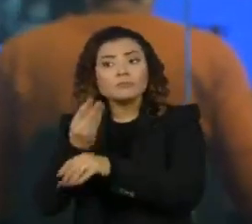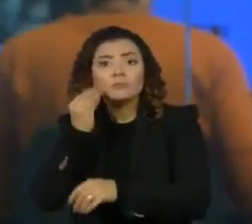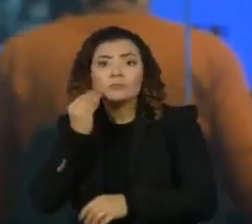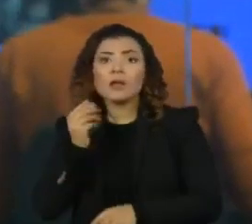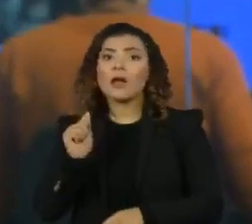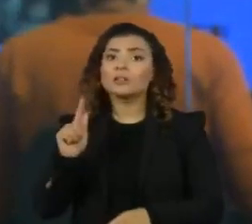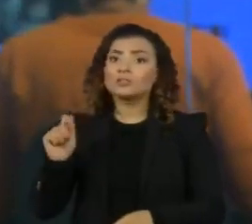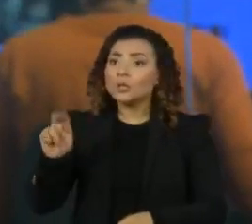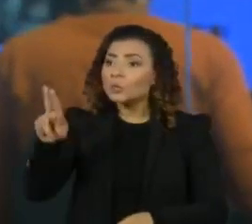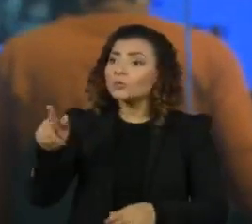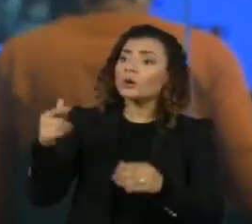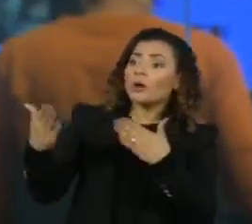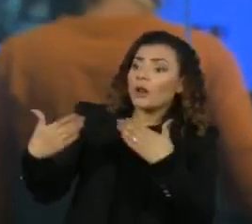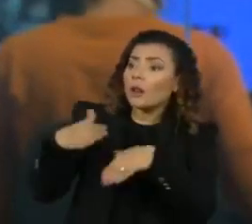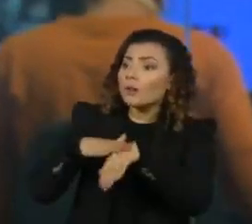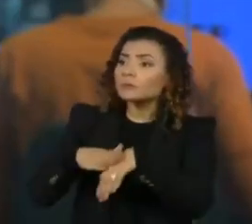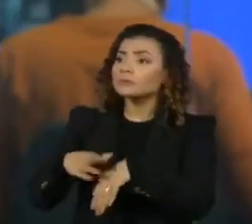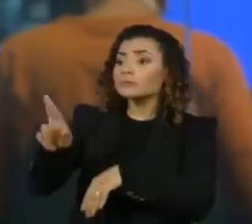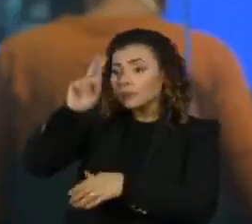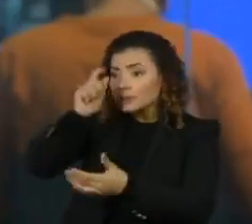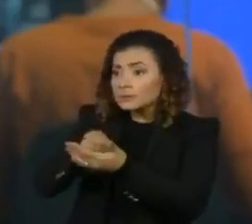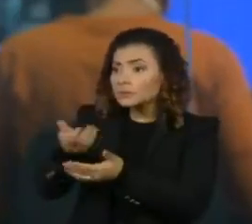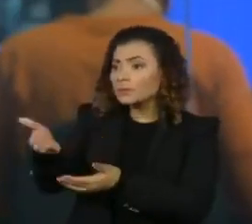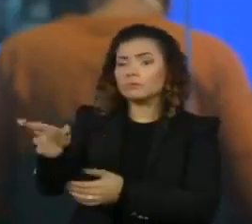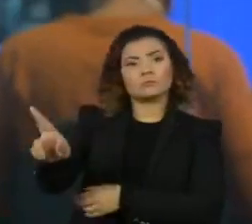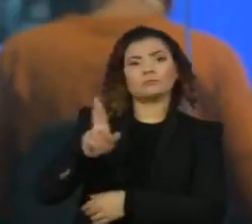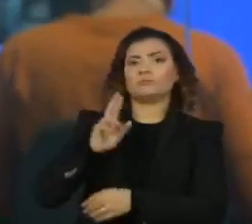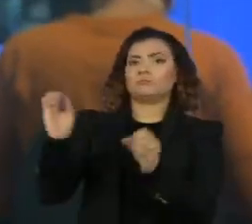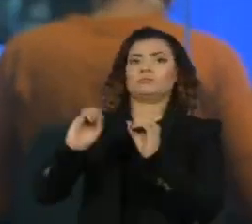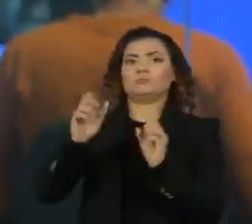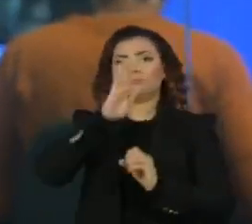Advocacia Geral da União para comentar a decisão da Justiça, mas o órgão não quis pronunciar.